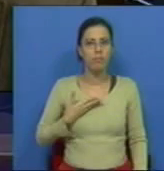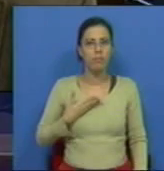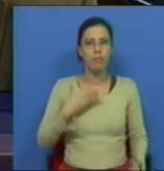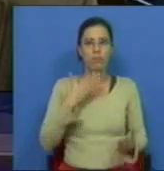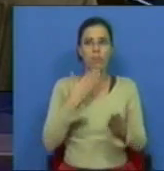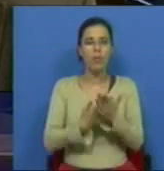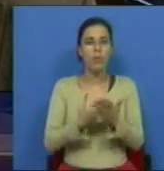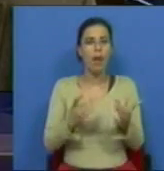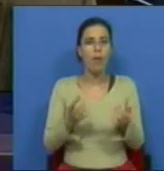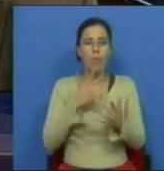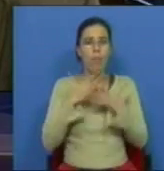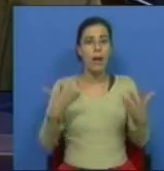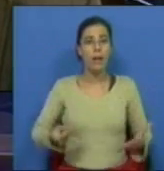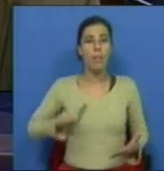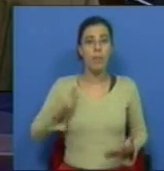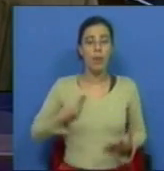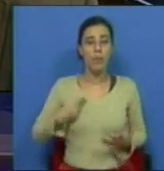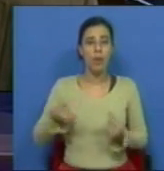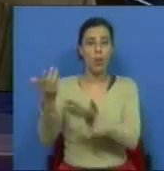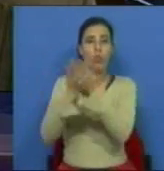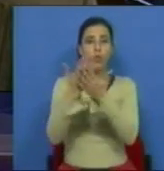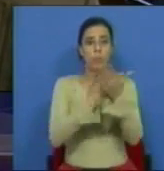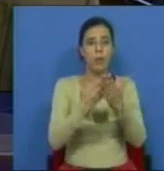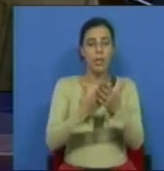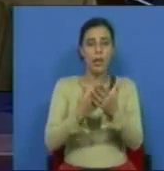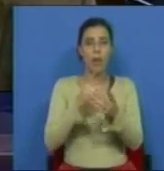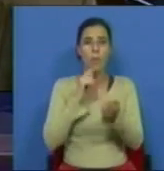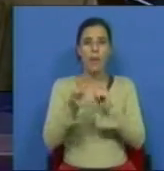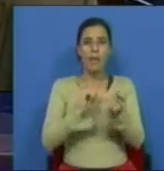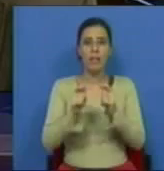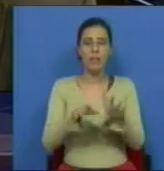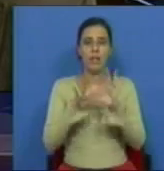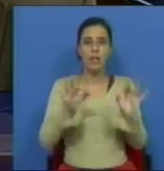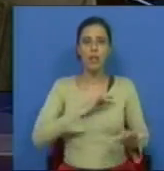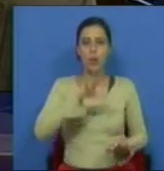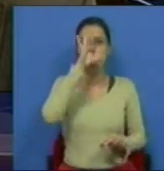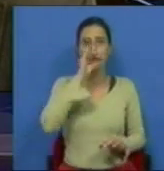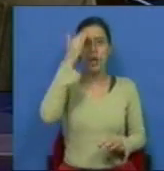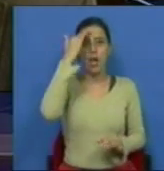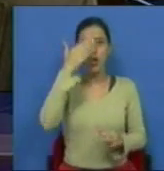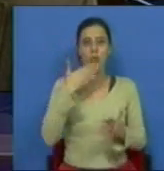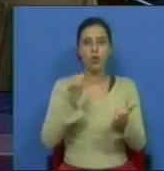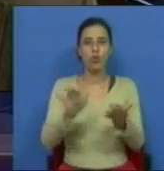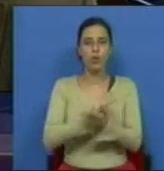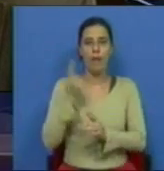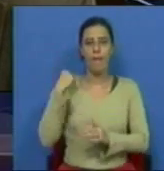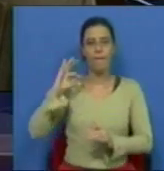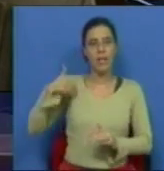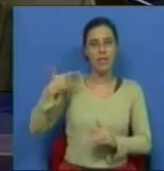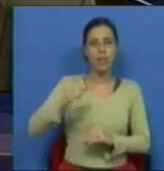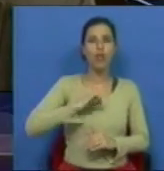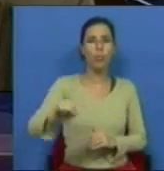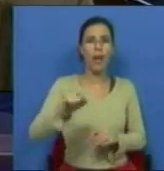dão agora ecos de uma grande preocupação com os mercados diante de uma entrevista como aquela que o Sr. Ministro entendeu dar ao Expresso este fim de semana